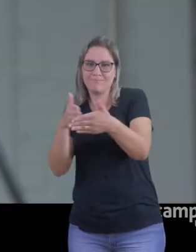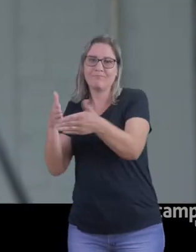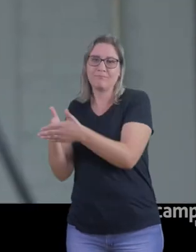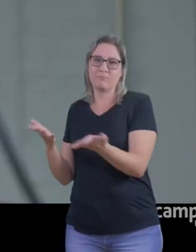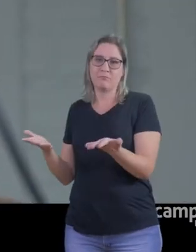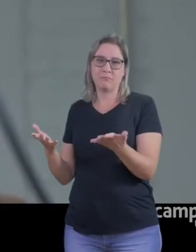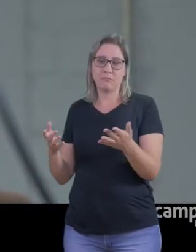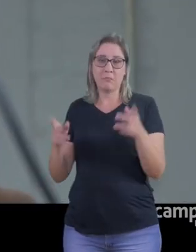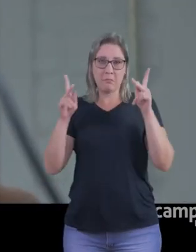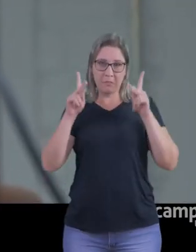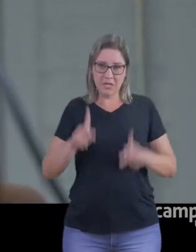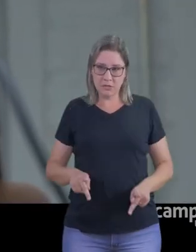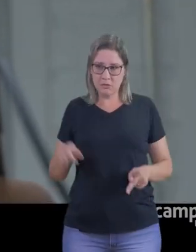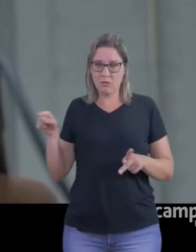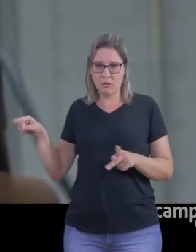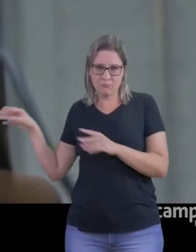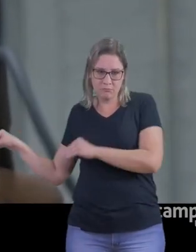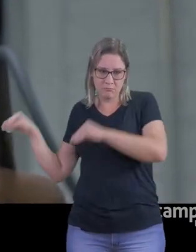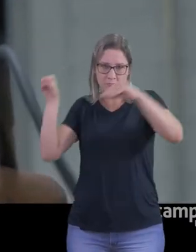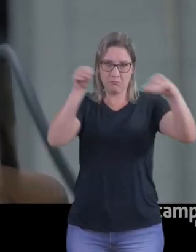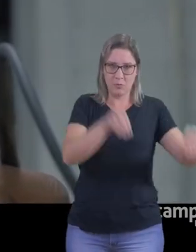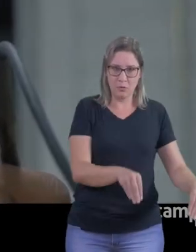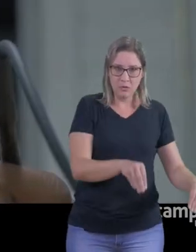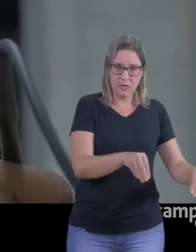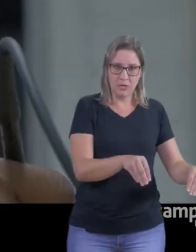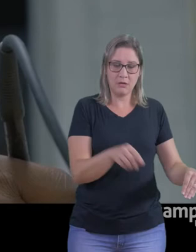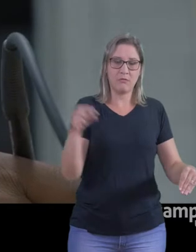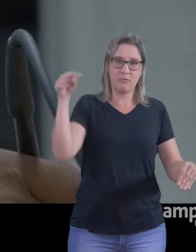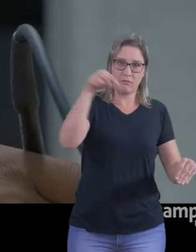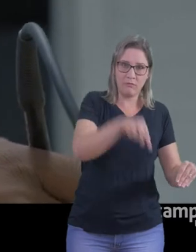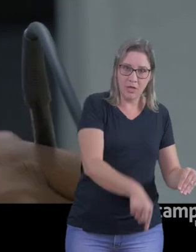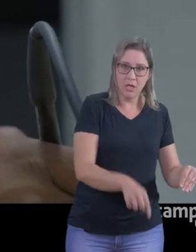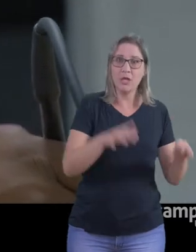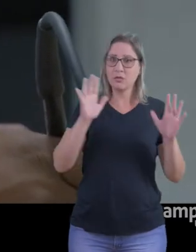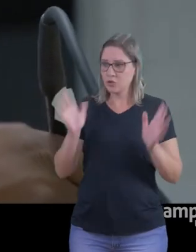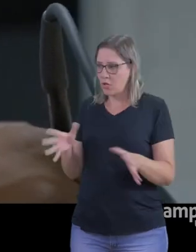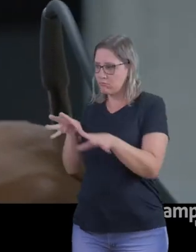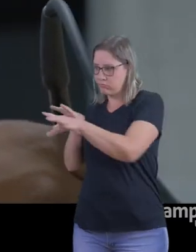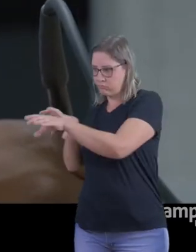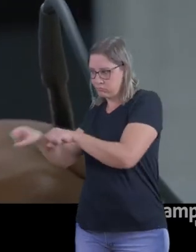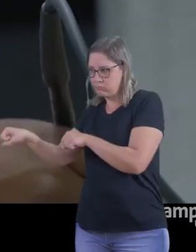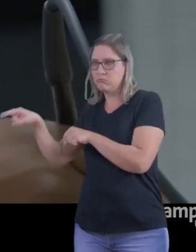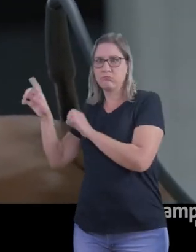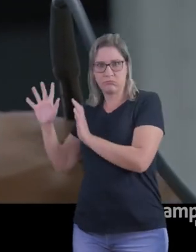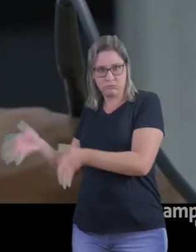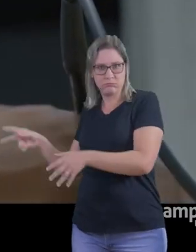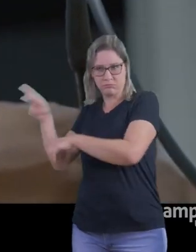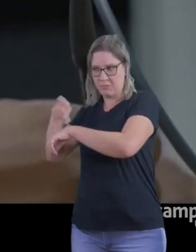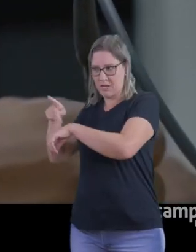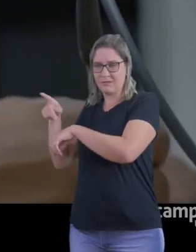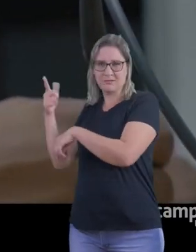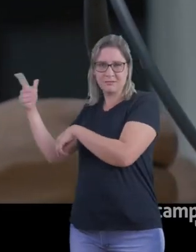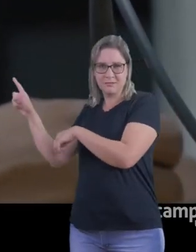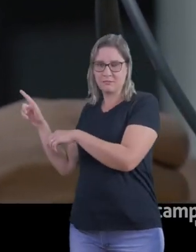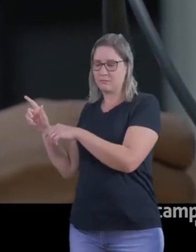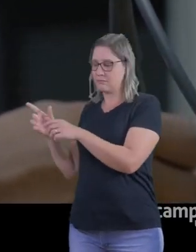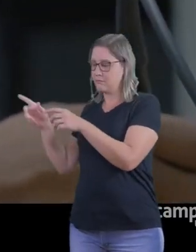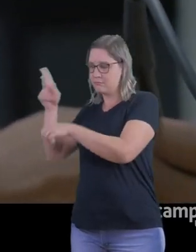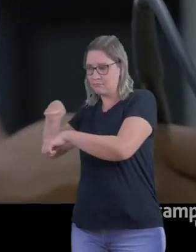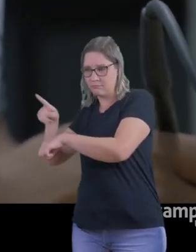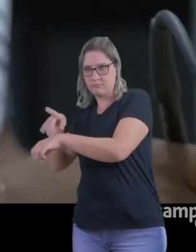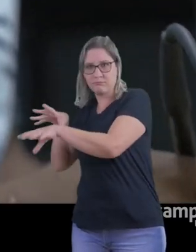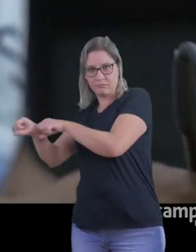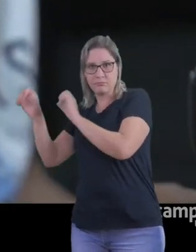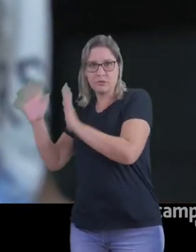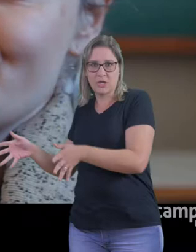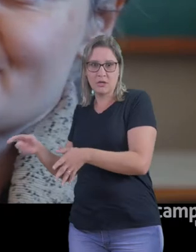a população de imigrantes vem com uma formação feita no seu país de origem,